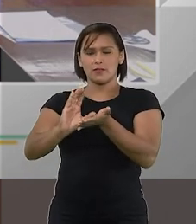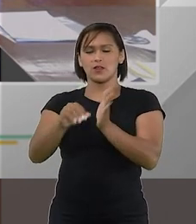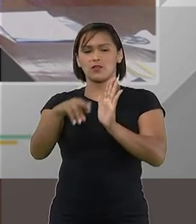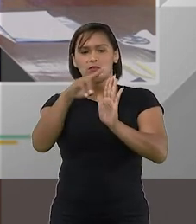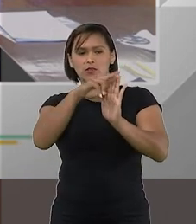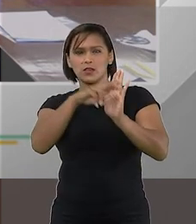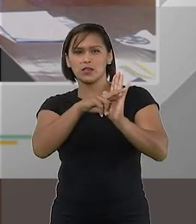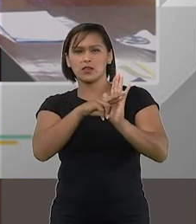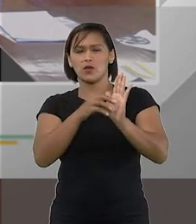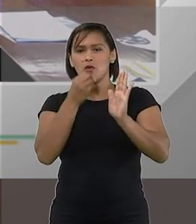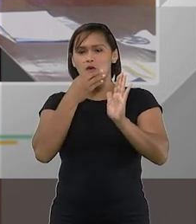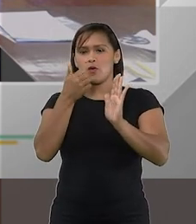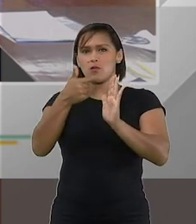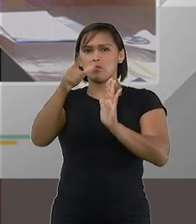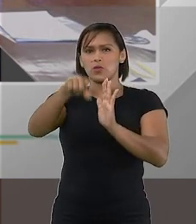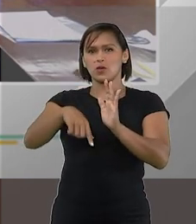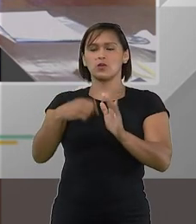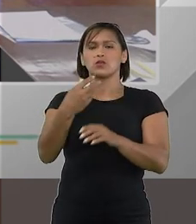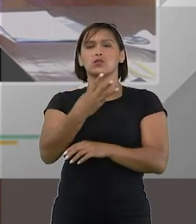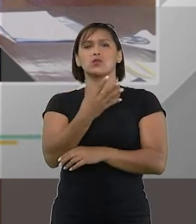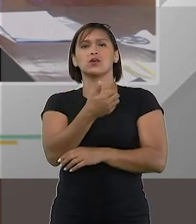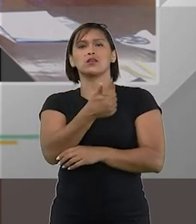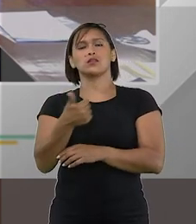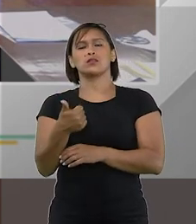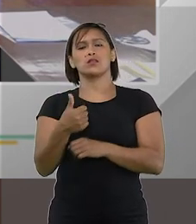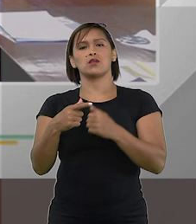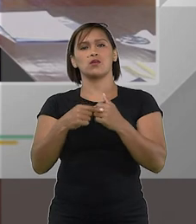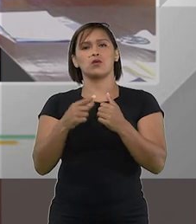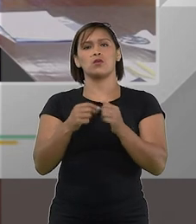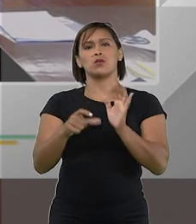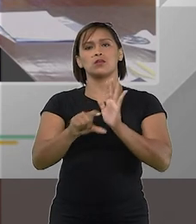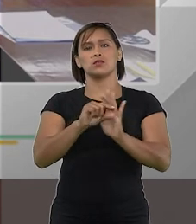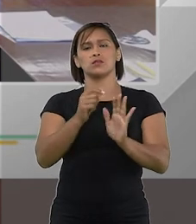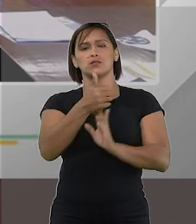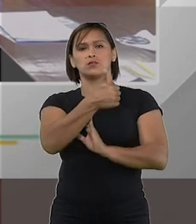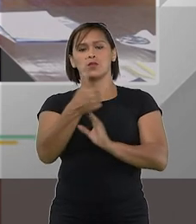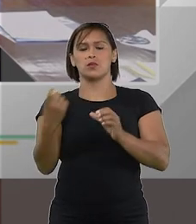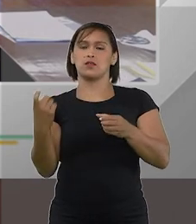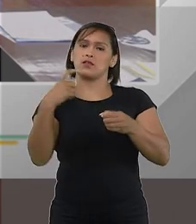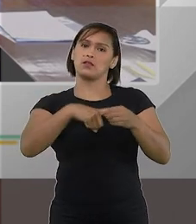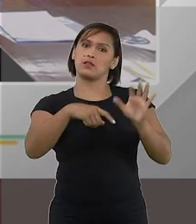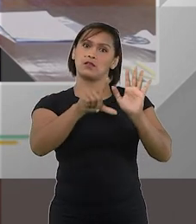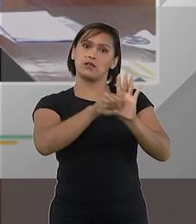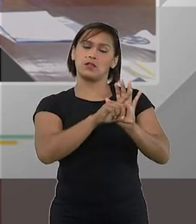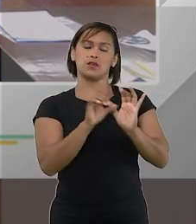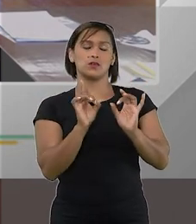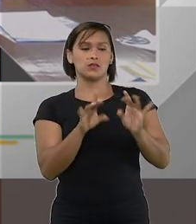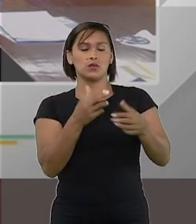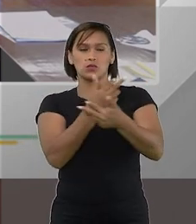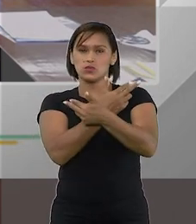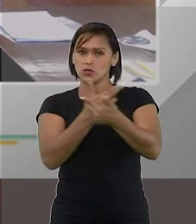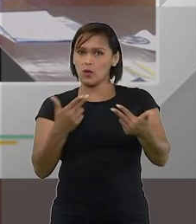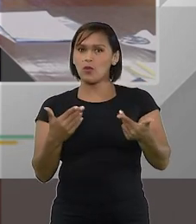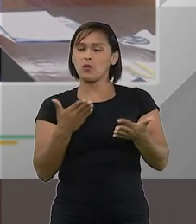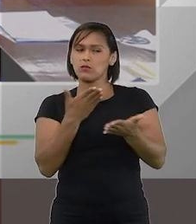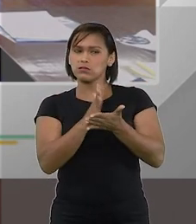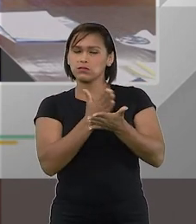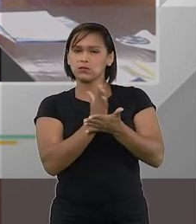foi classificada como privilegiada nos termos do 41 inciso 1 da lei de recuperação são coisas que